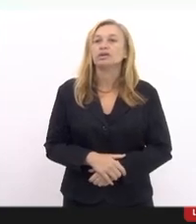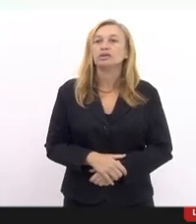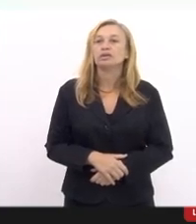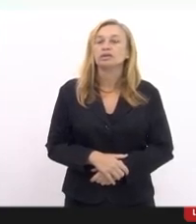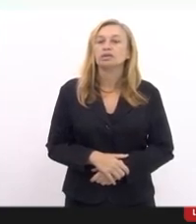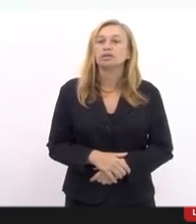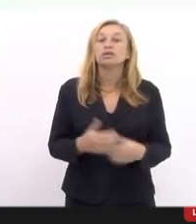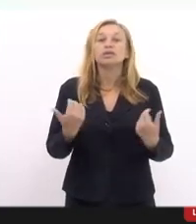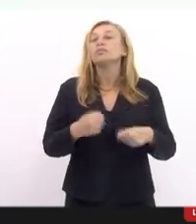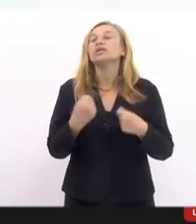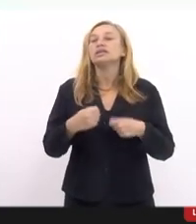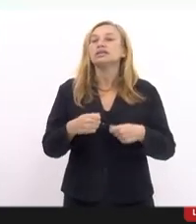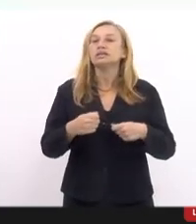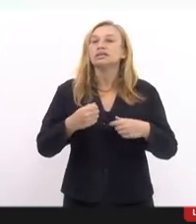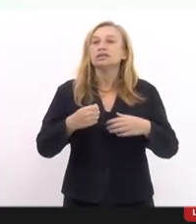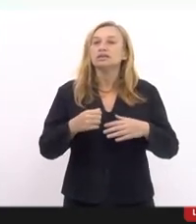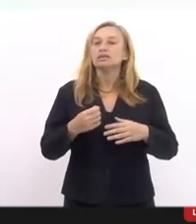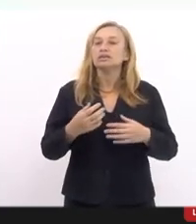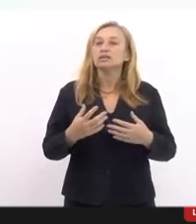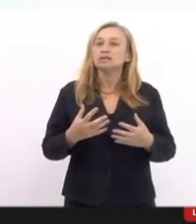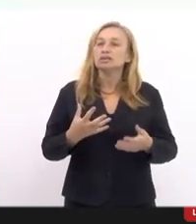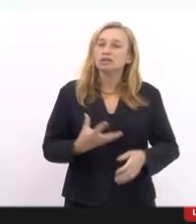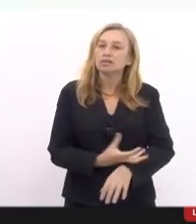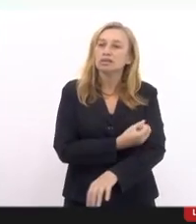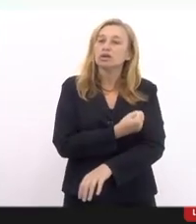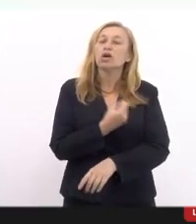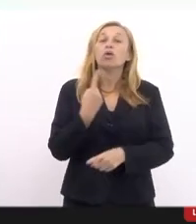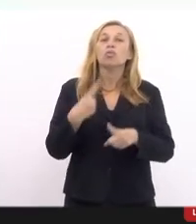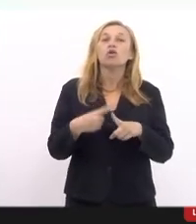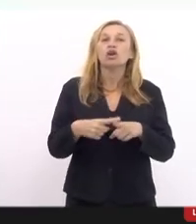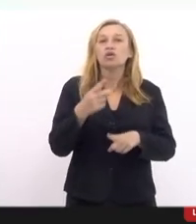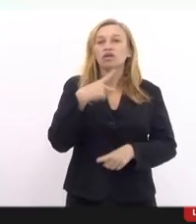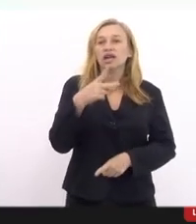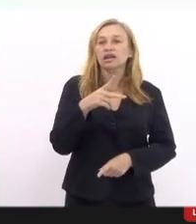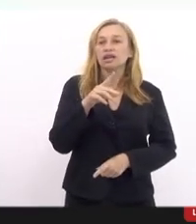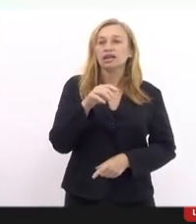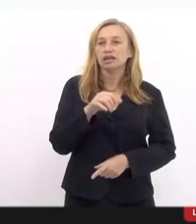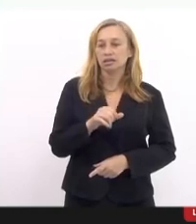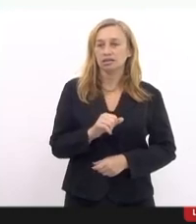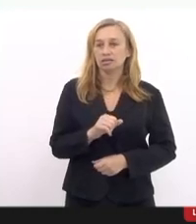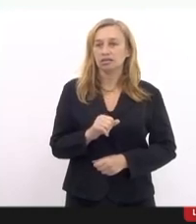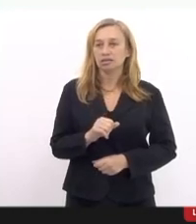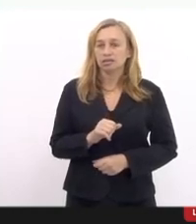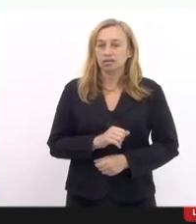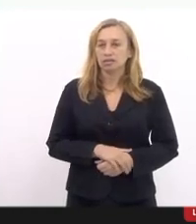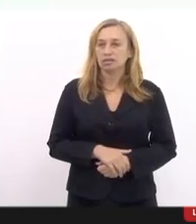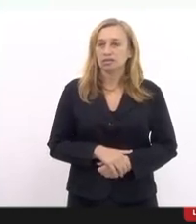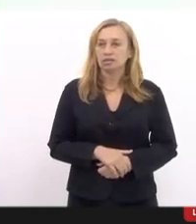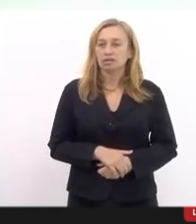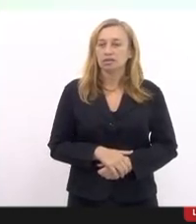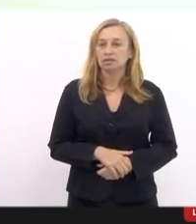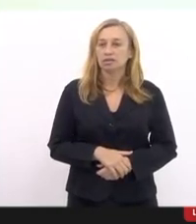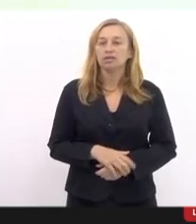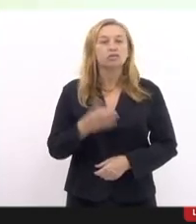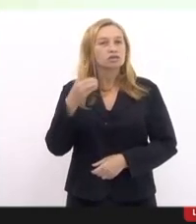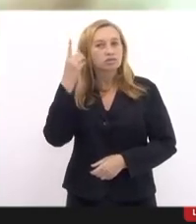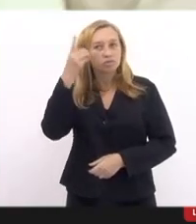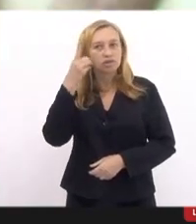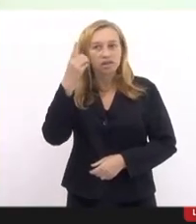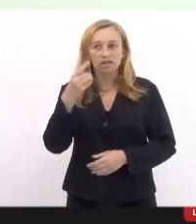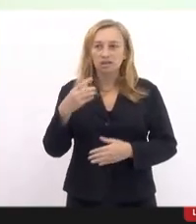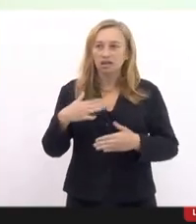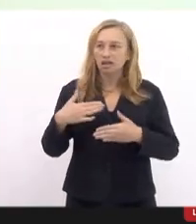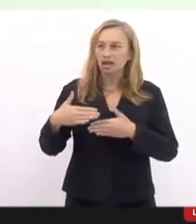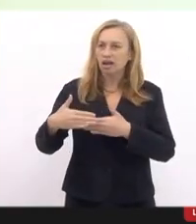precisa nos mover. Por que eu estou falando de indignação, deputado? O deputado tem protagonizado ao longo de